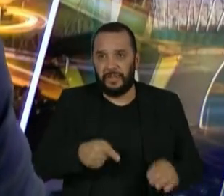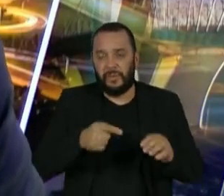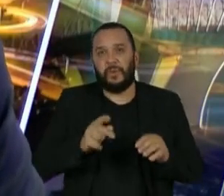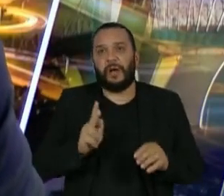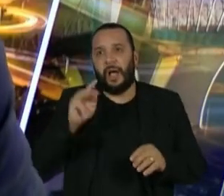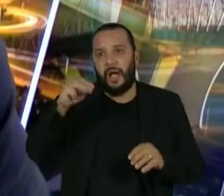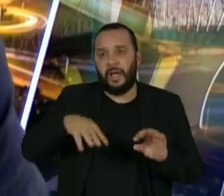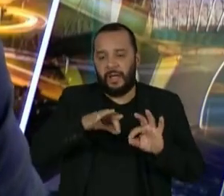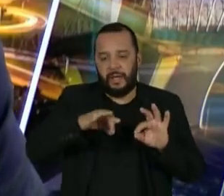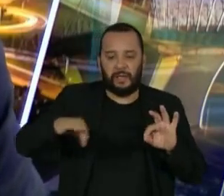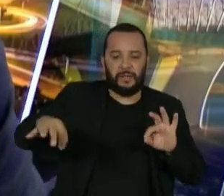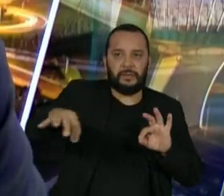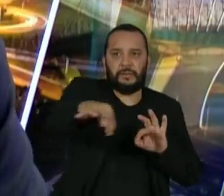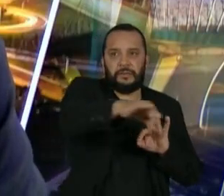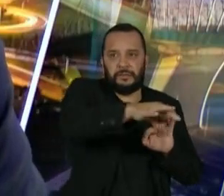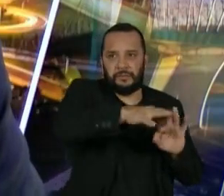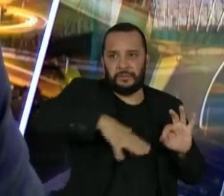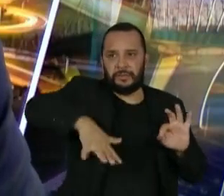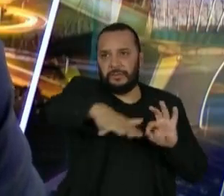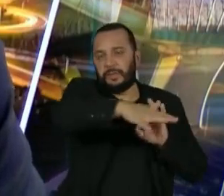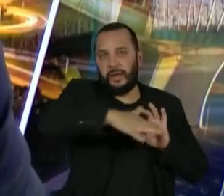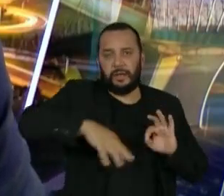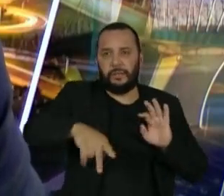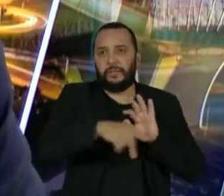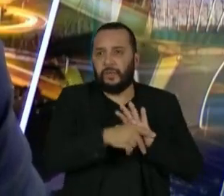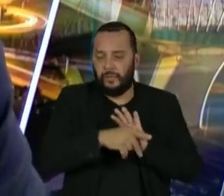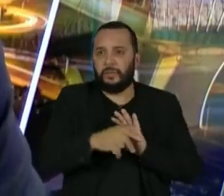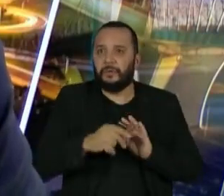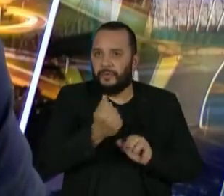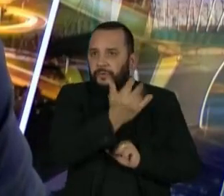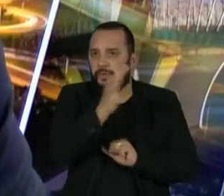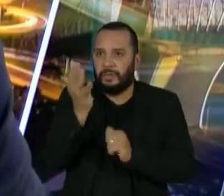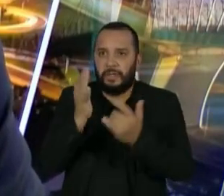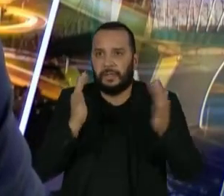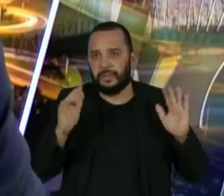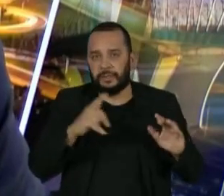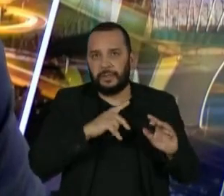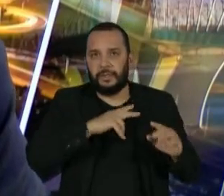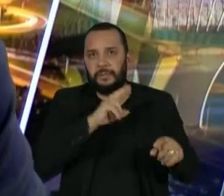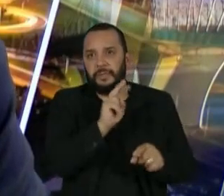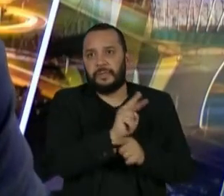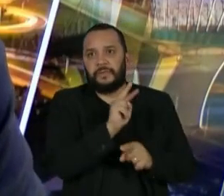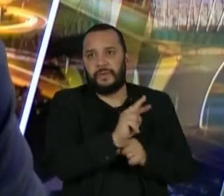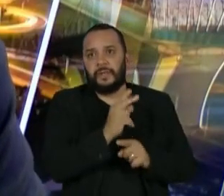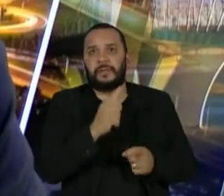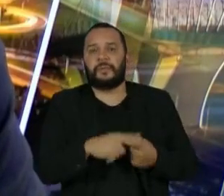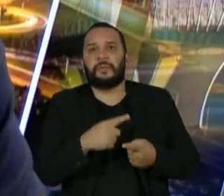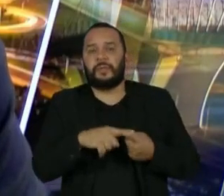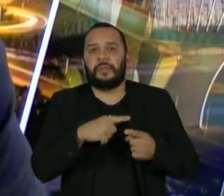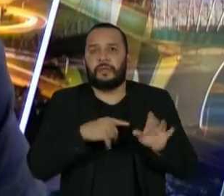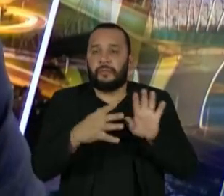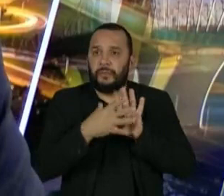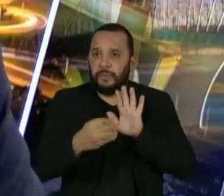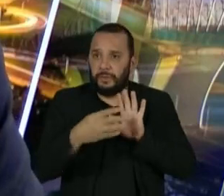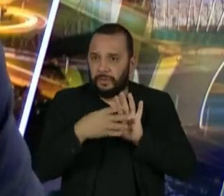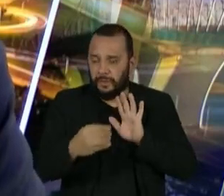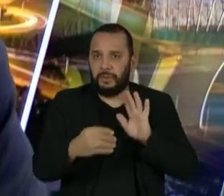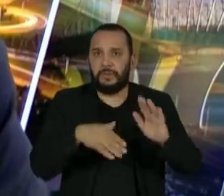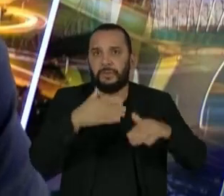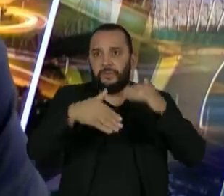está preservada graças a um modelo de desenvolvimento econômico